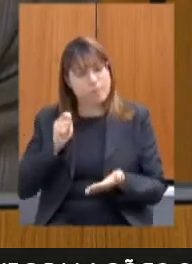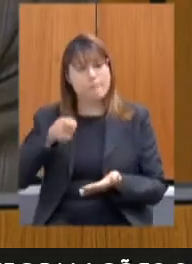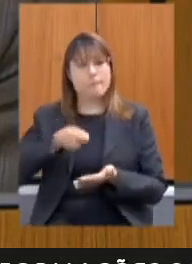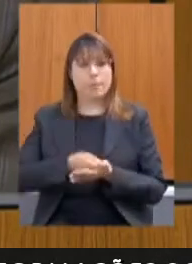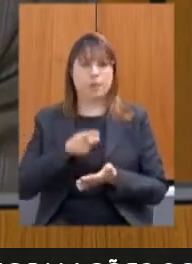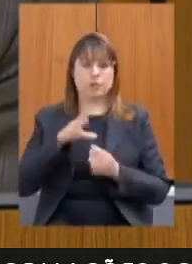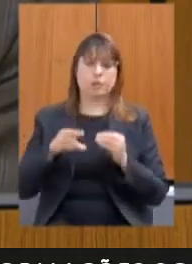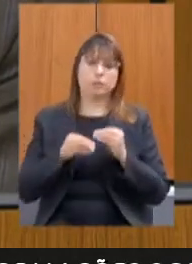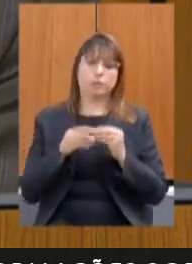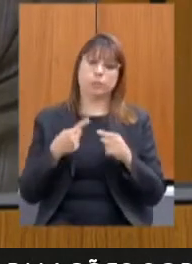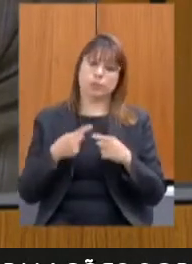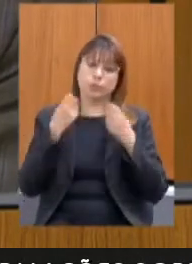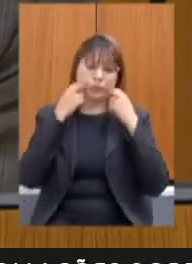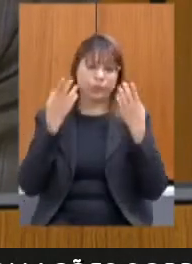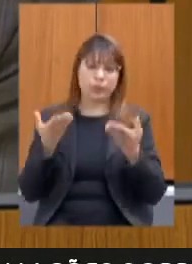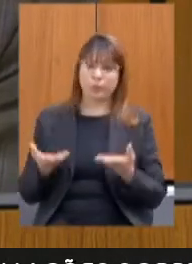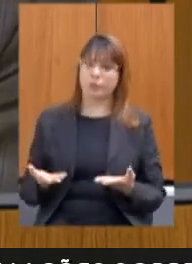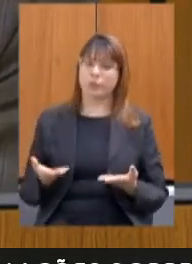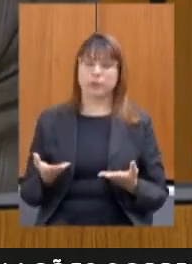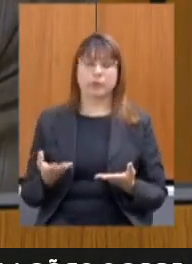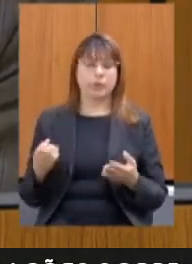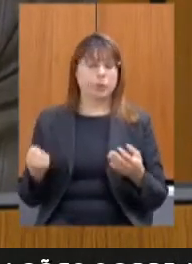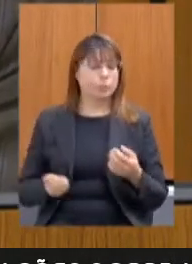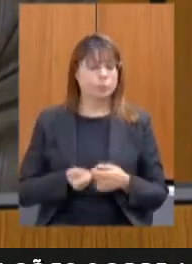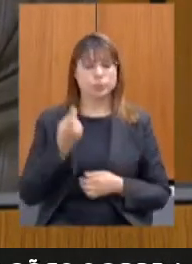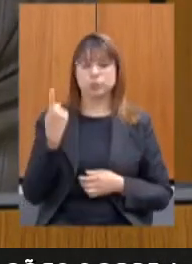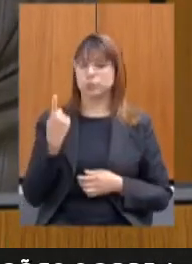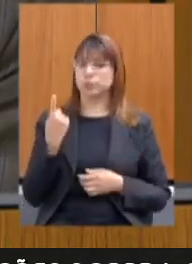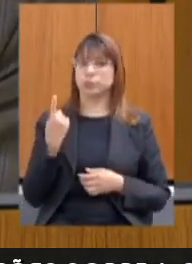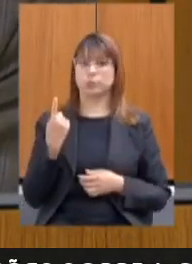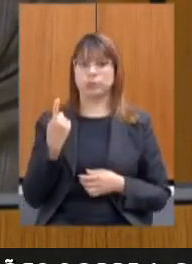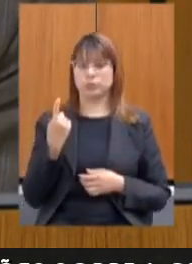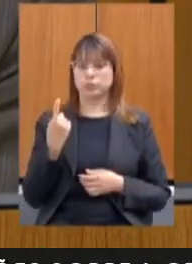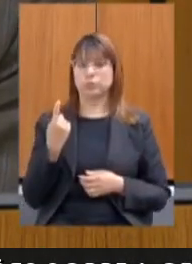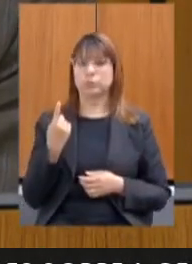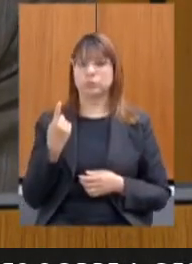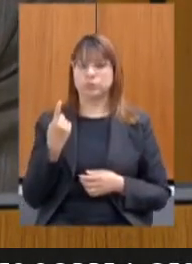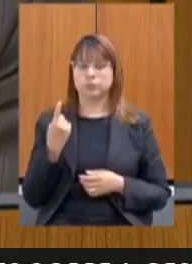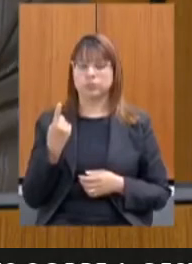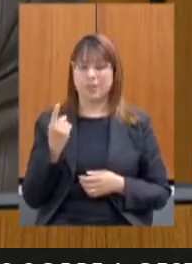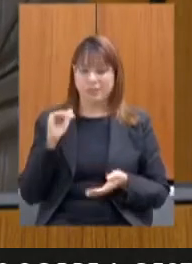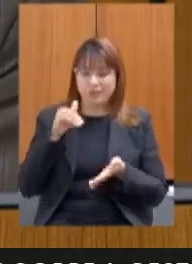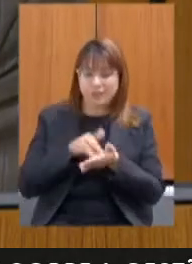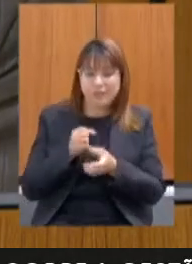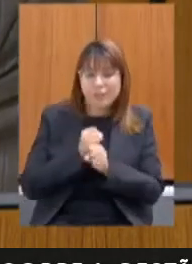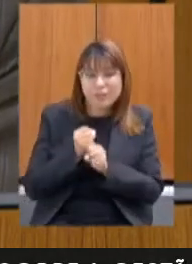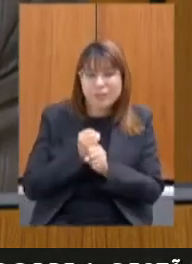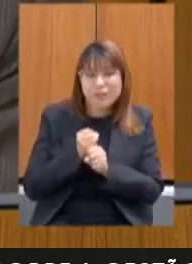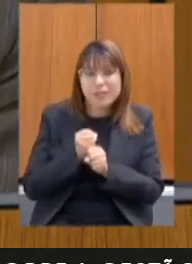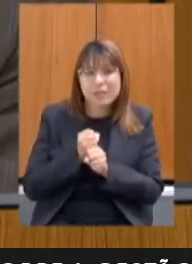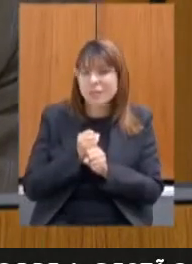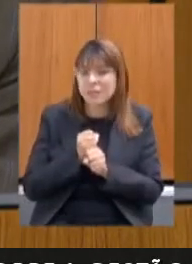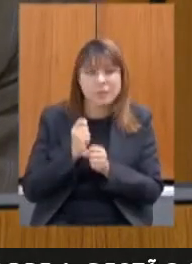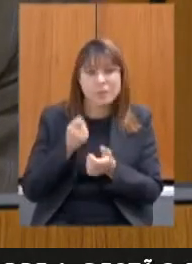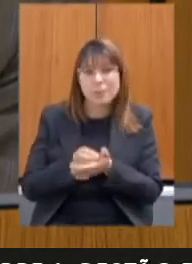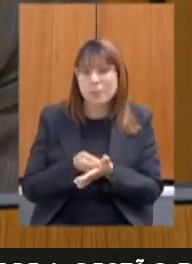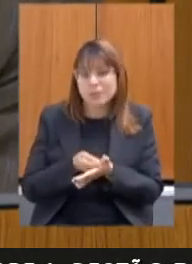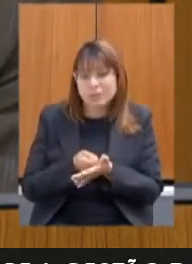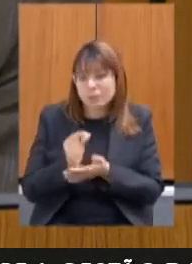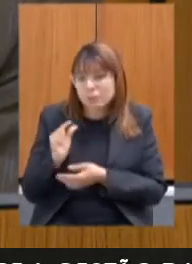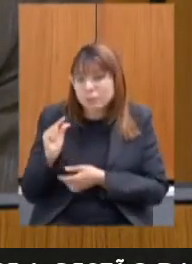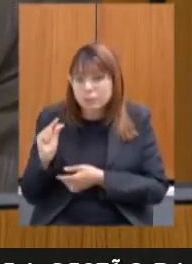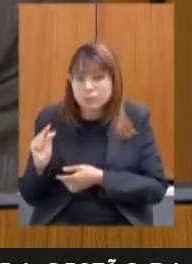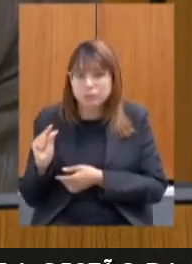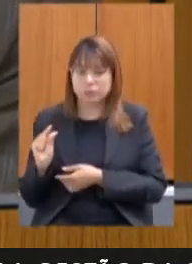é vergonhoso isso isso é um absurdo nós chegarmos aí no final do ano e esse pagamento irrisório